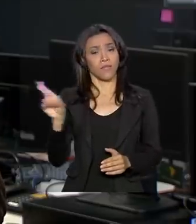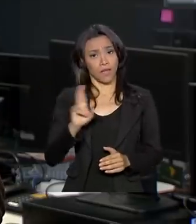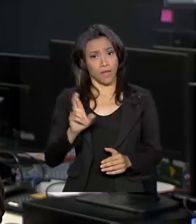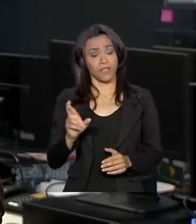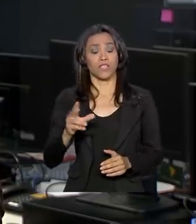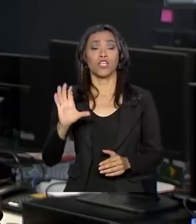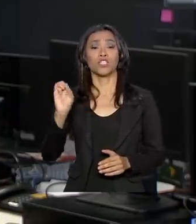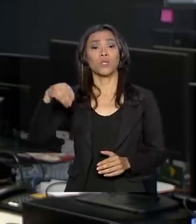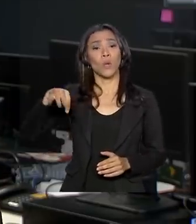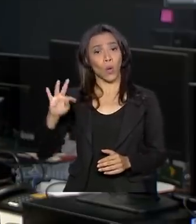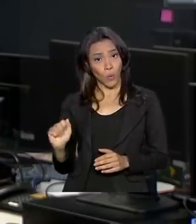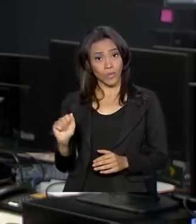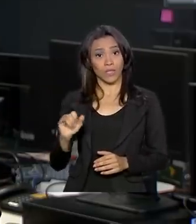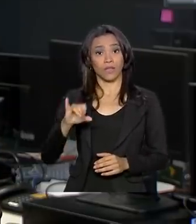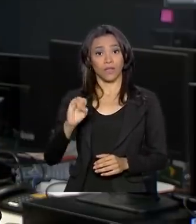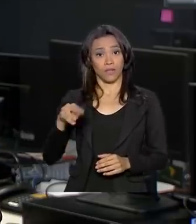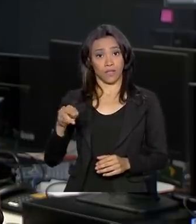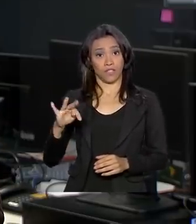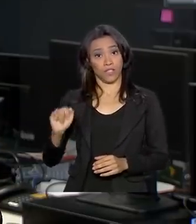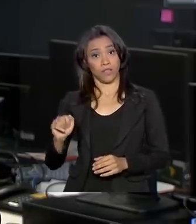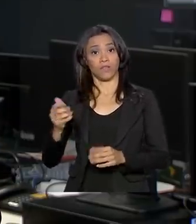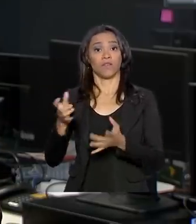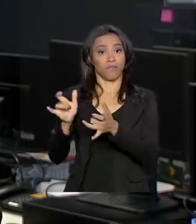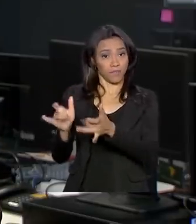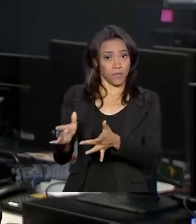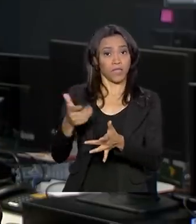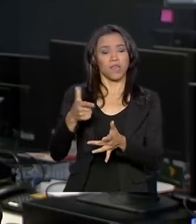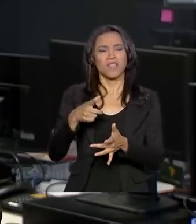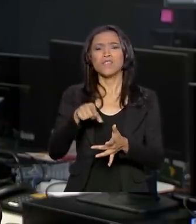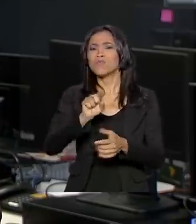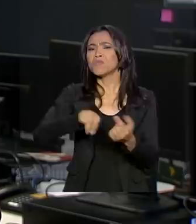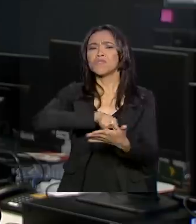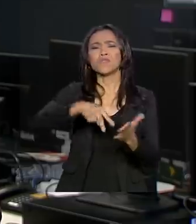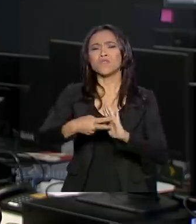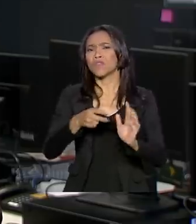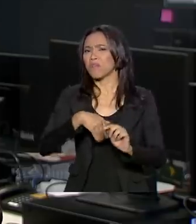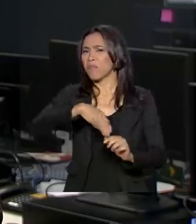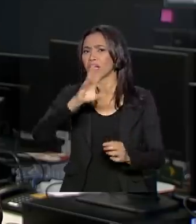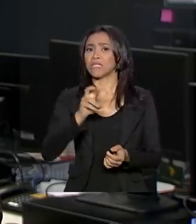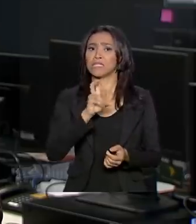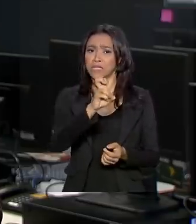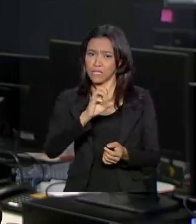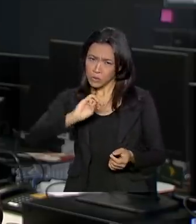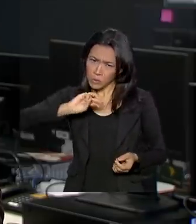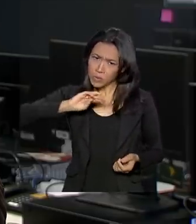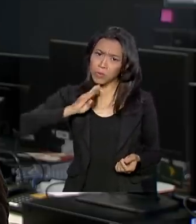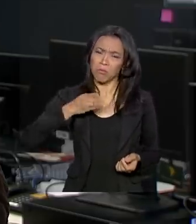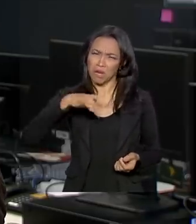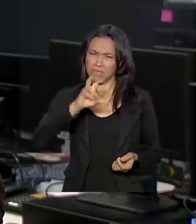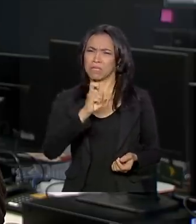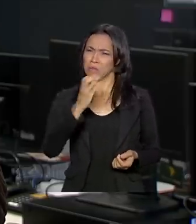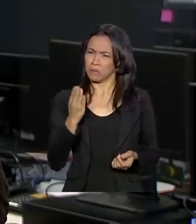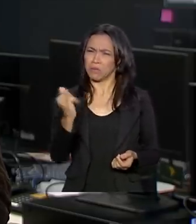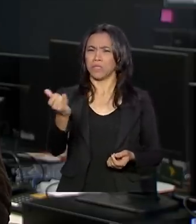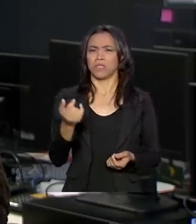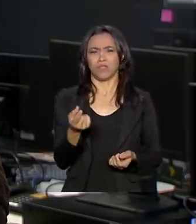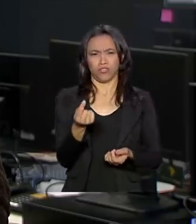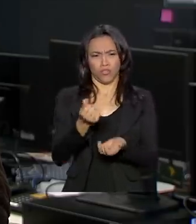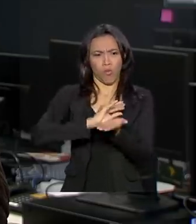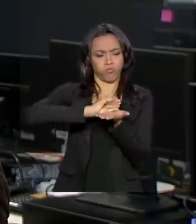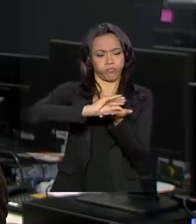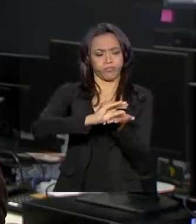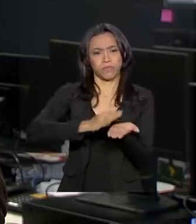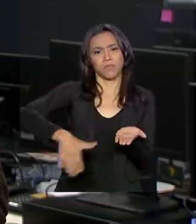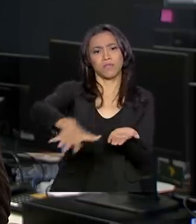inativa do fundo. Isso representa uma injeção de mais de 5 bilhões e 100 milhões de reais na economia. Com